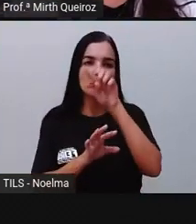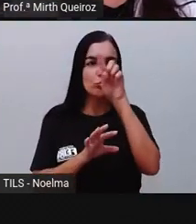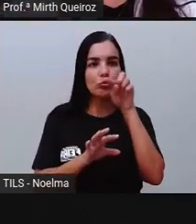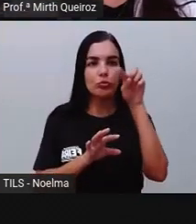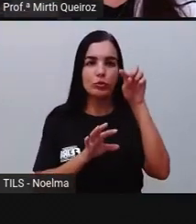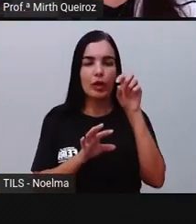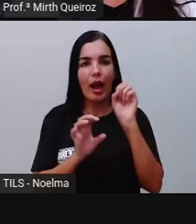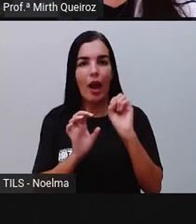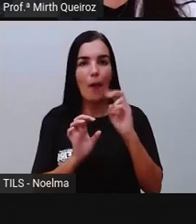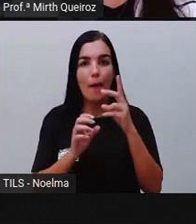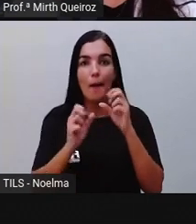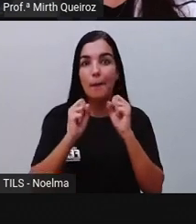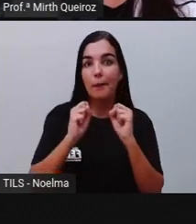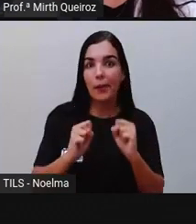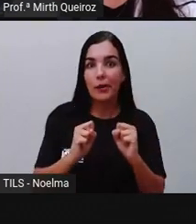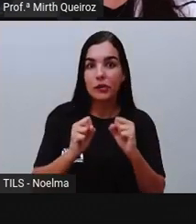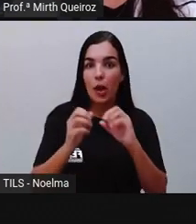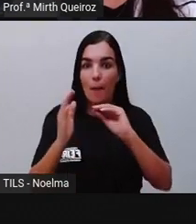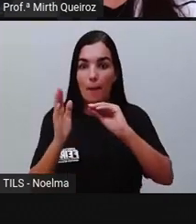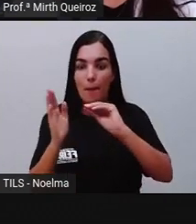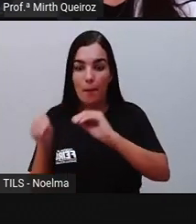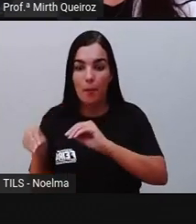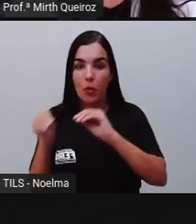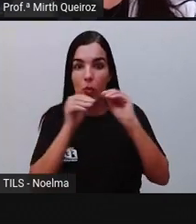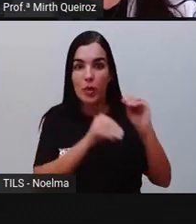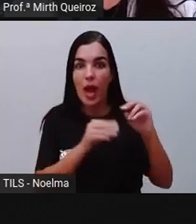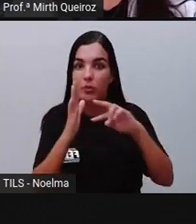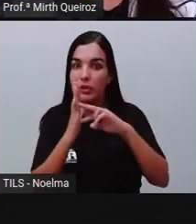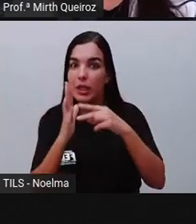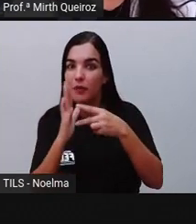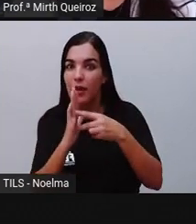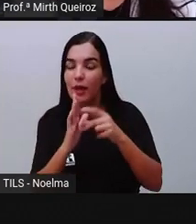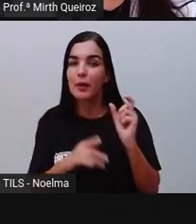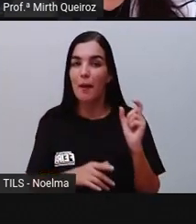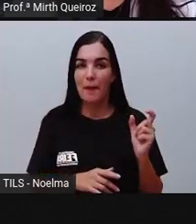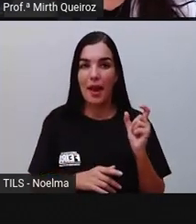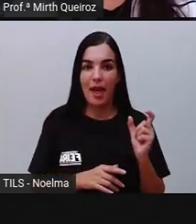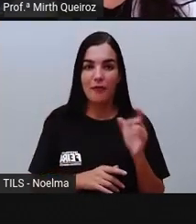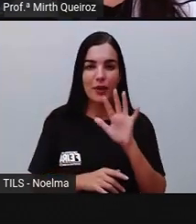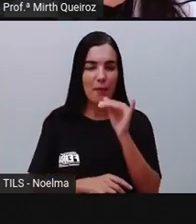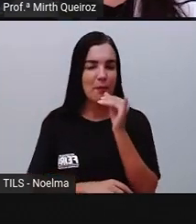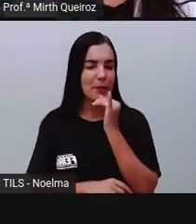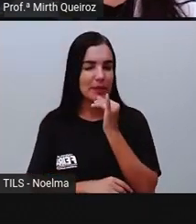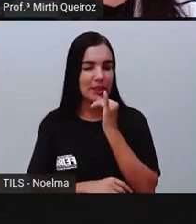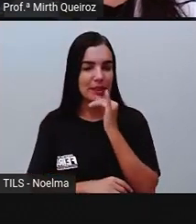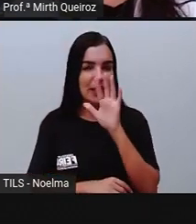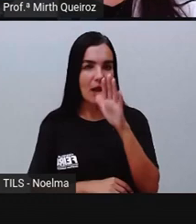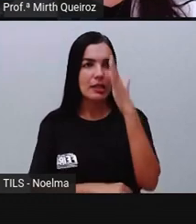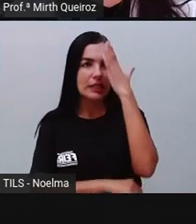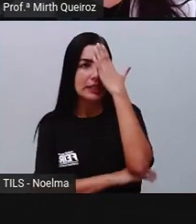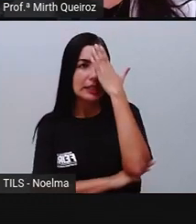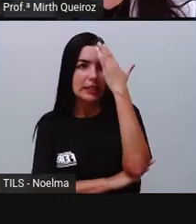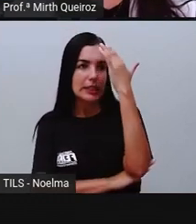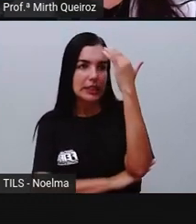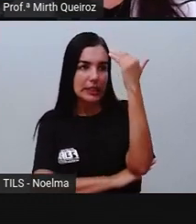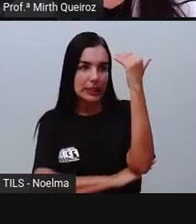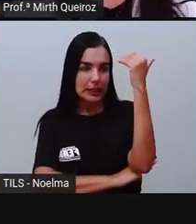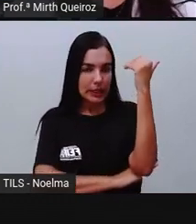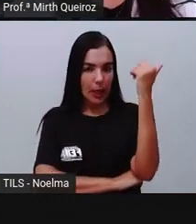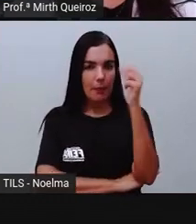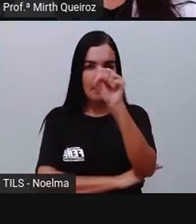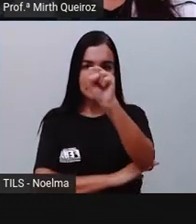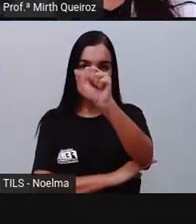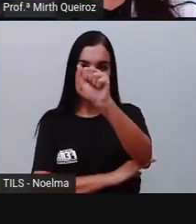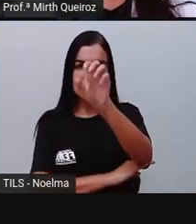significado, sentido da palavra também, né? Uma vez que nós temos, por exemplo, sabia, que é uma palavra